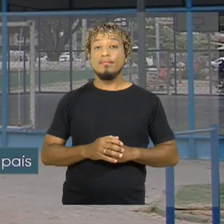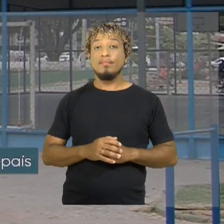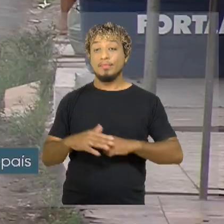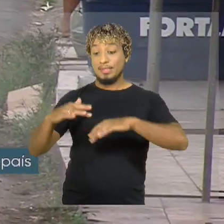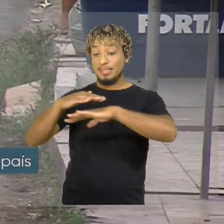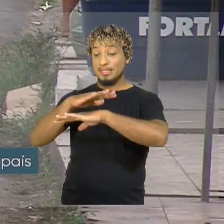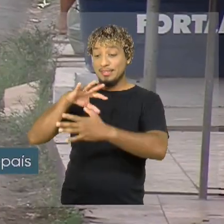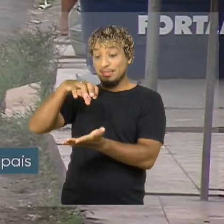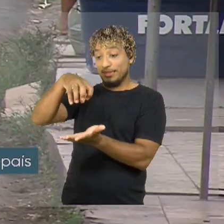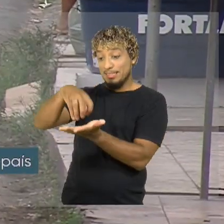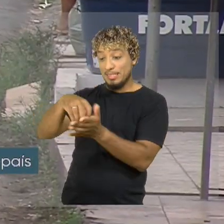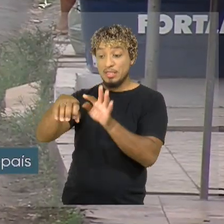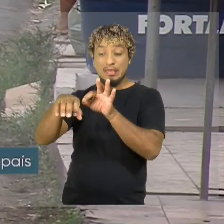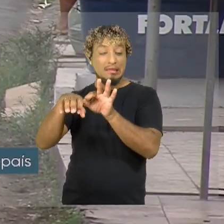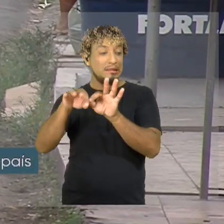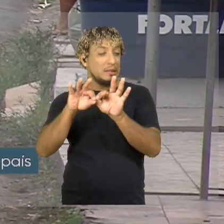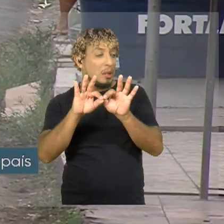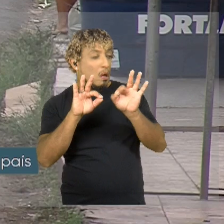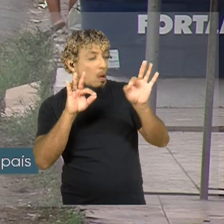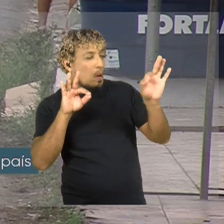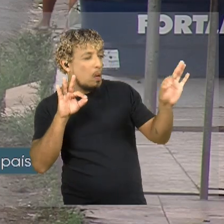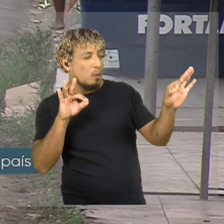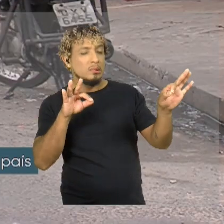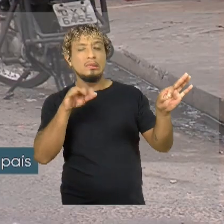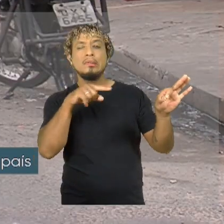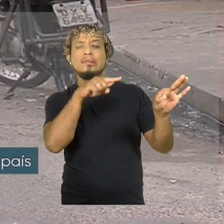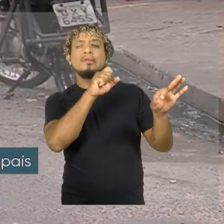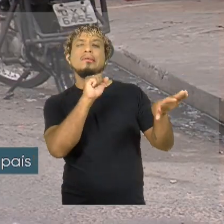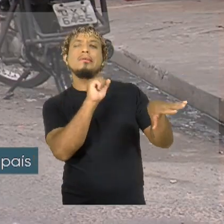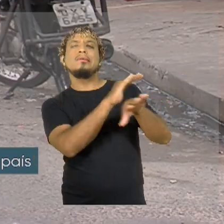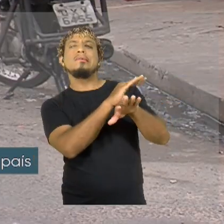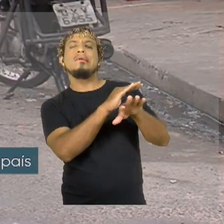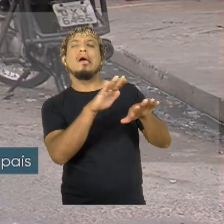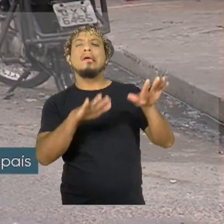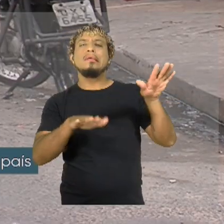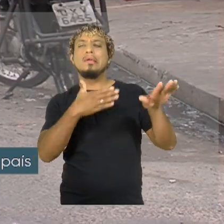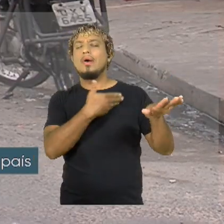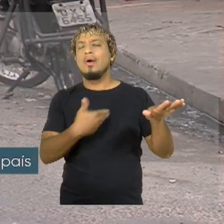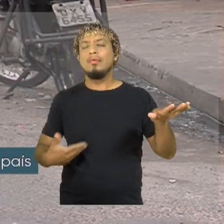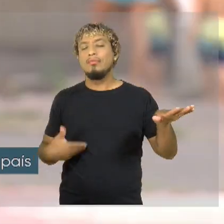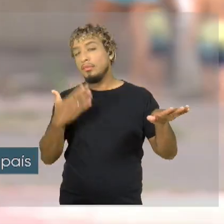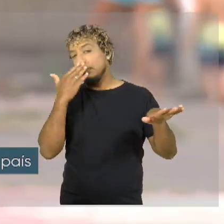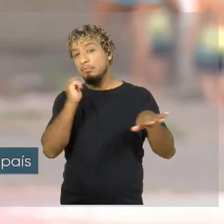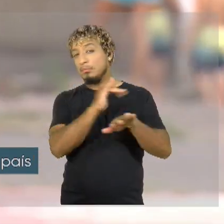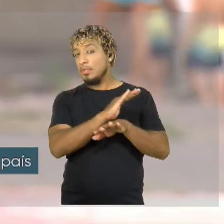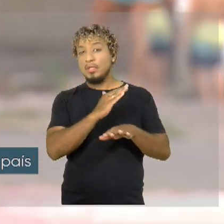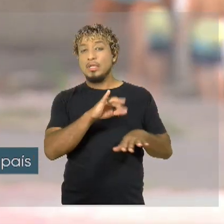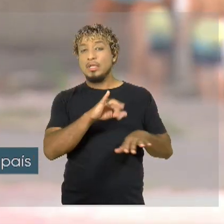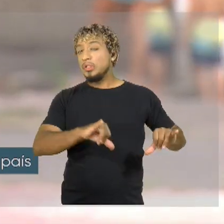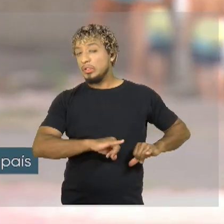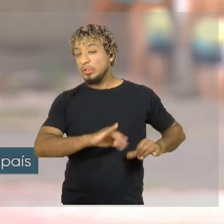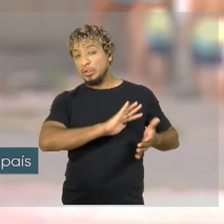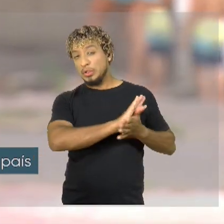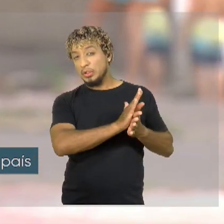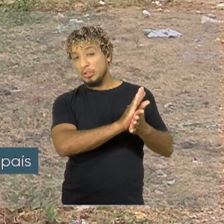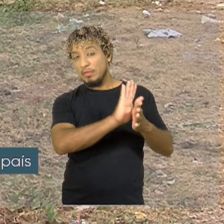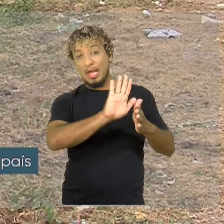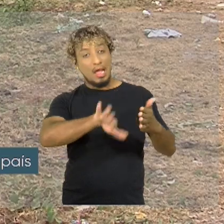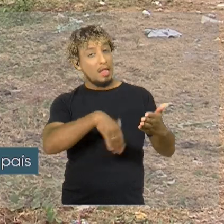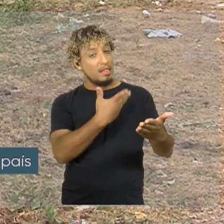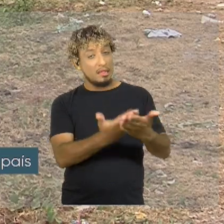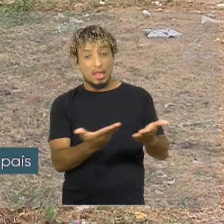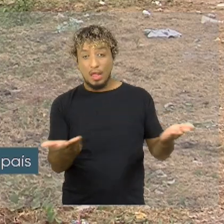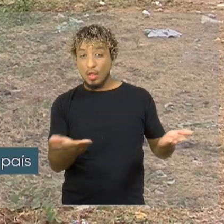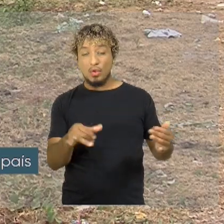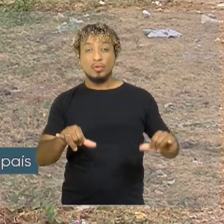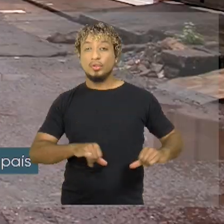regiões centrais e por vezes esquecidas pelo poder público, as favelas sofreram e até hoje sofrem com problemas de segurança,